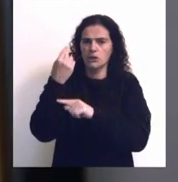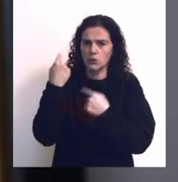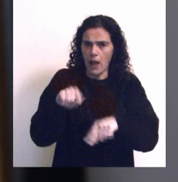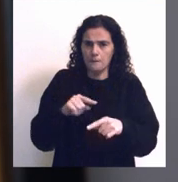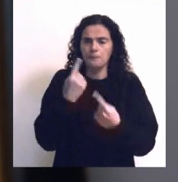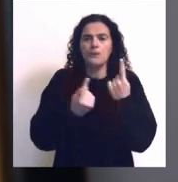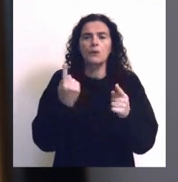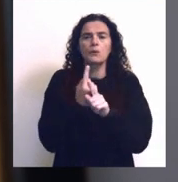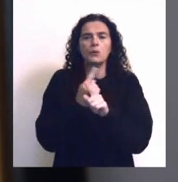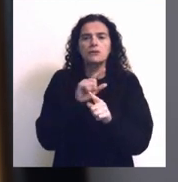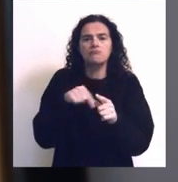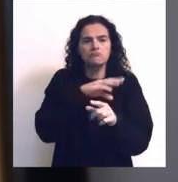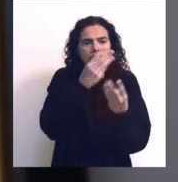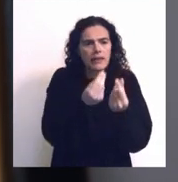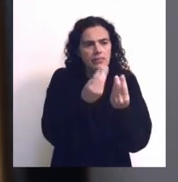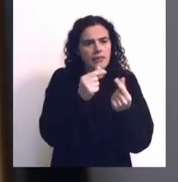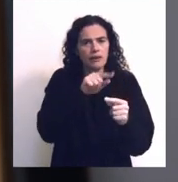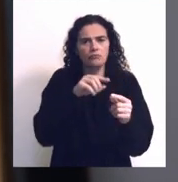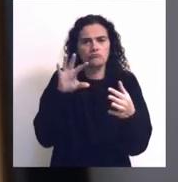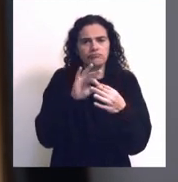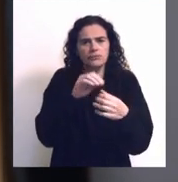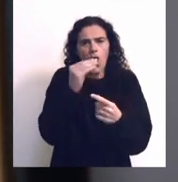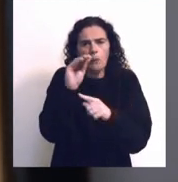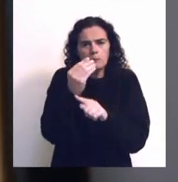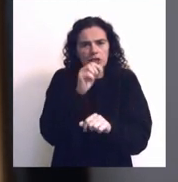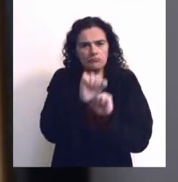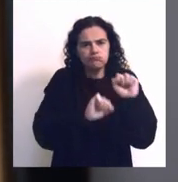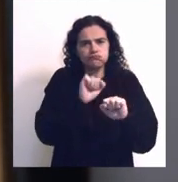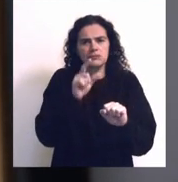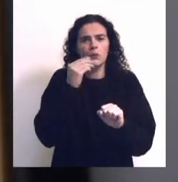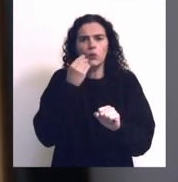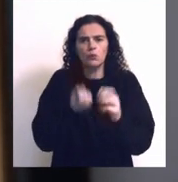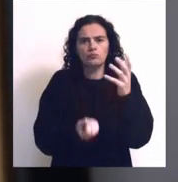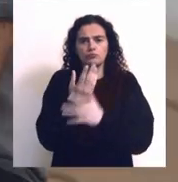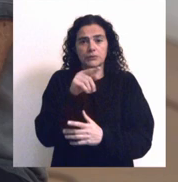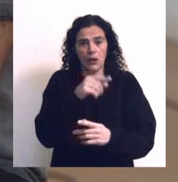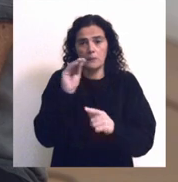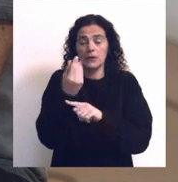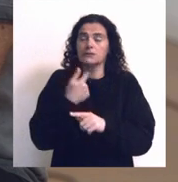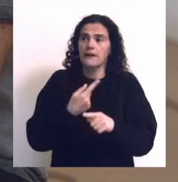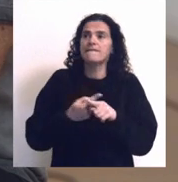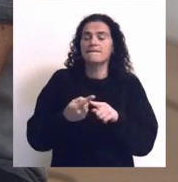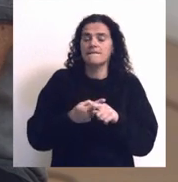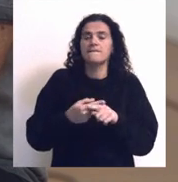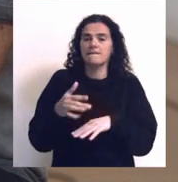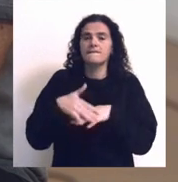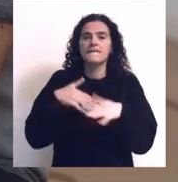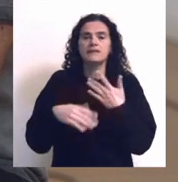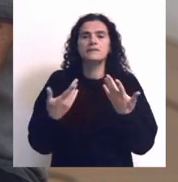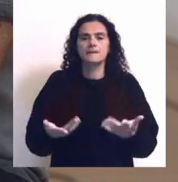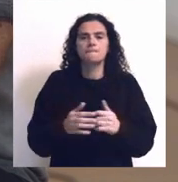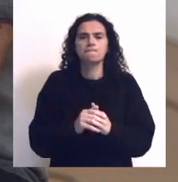objeto, ou seja, algo que faz parte da matéria do próprio, gênese do objeto e da construção do objeto. Foi muito interessante fazer